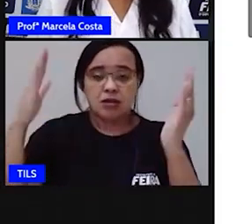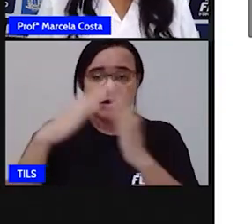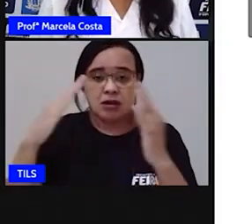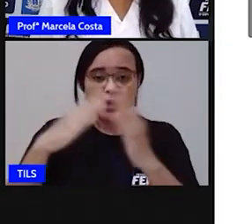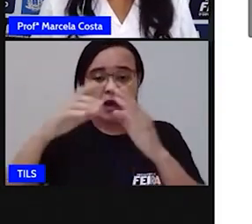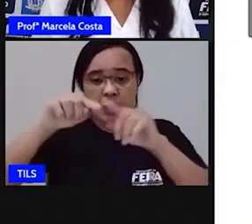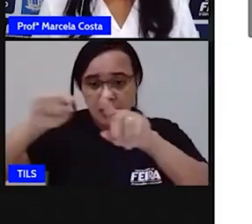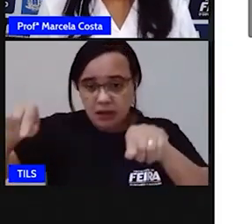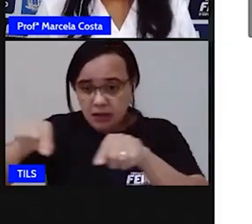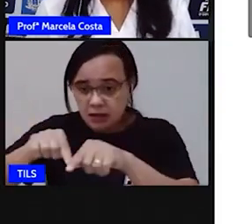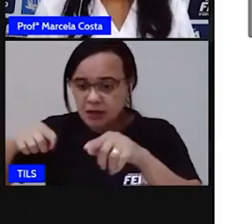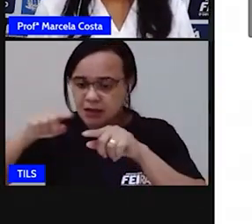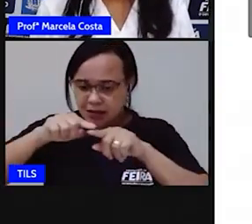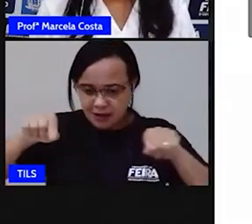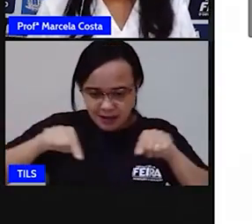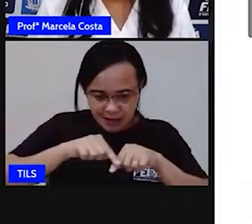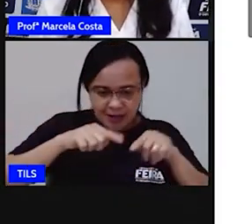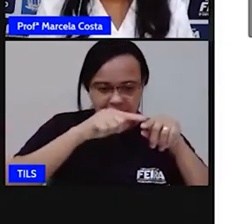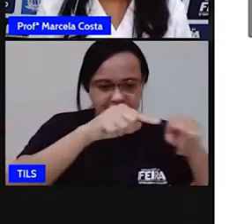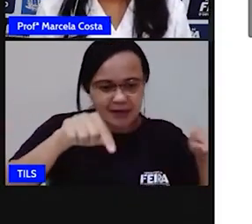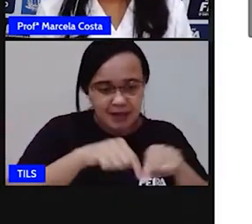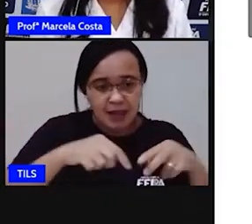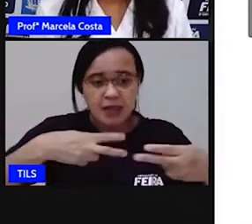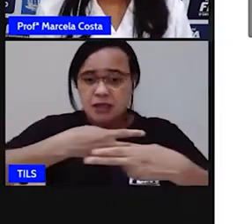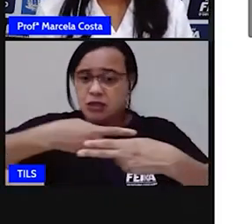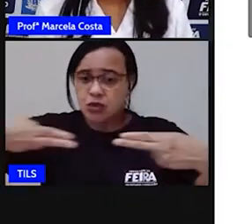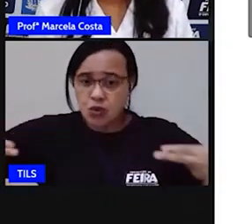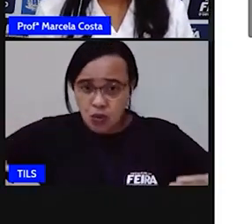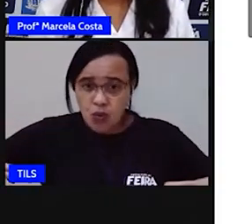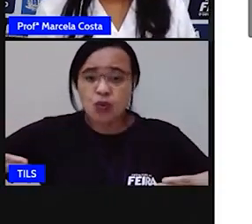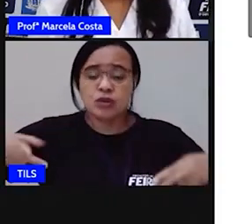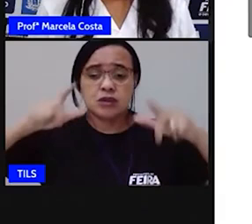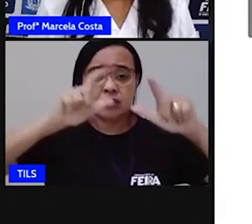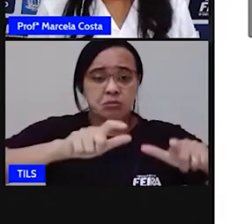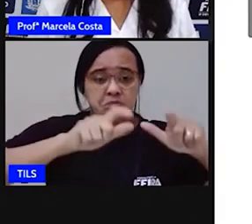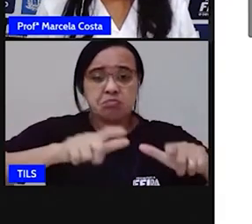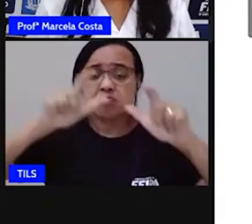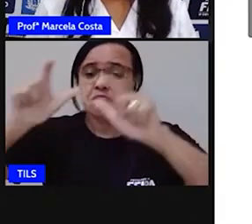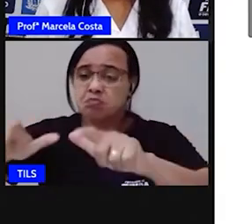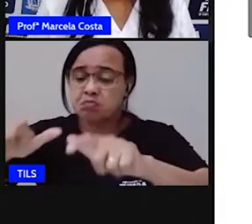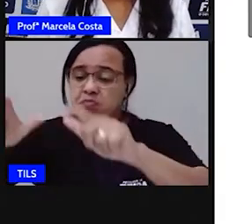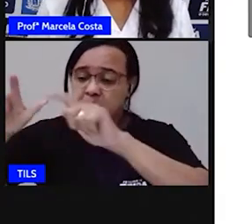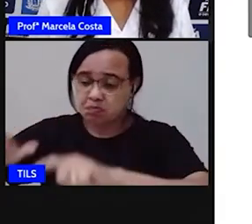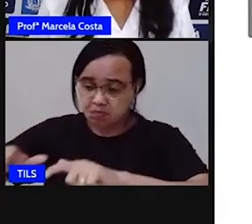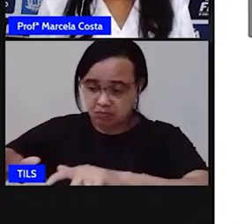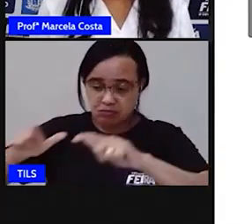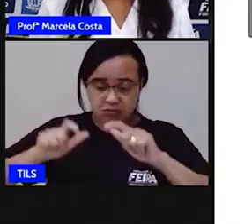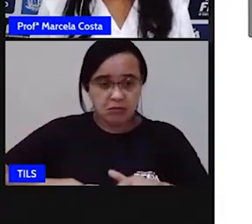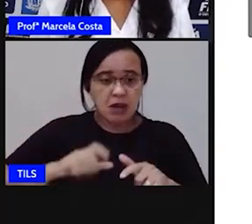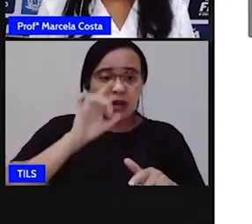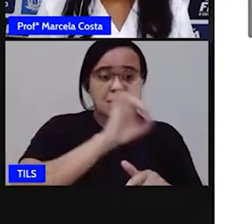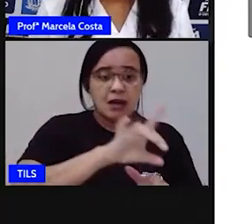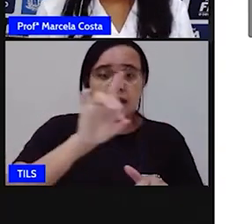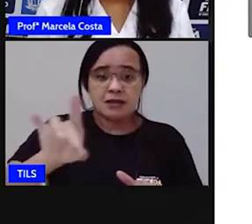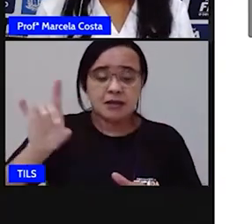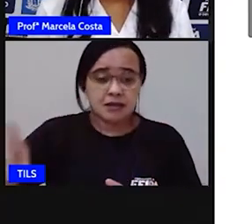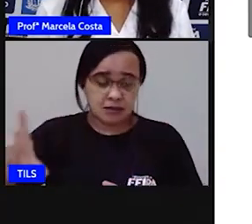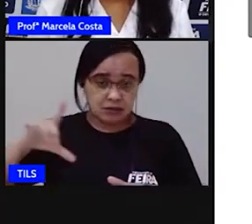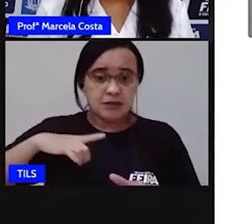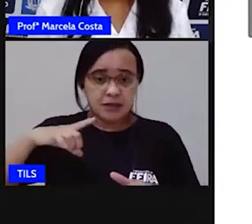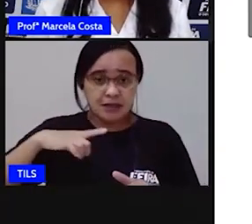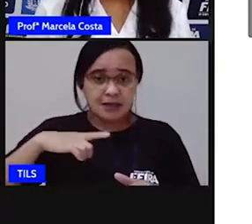os objetos que fazem parte desses espaços. Vimos também que uma lista